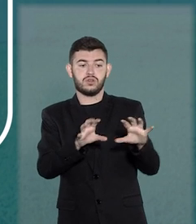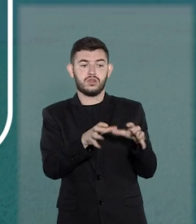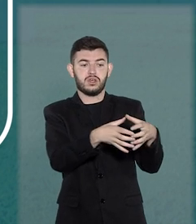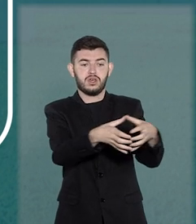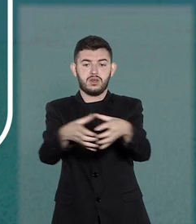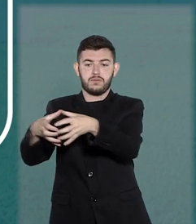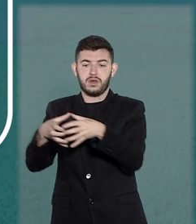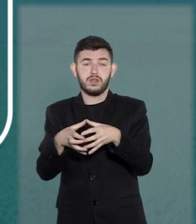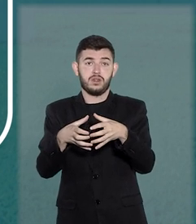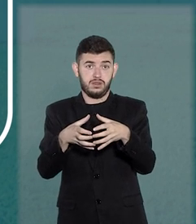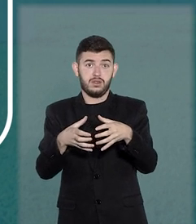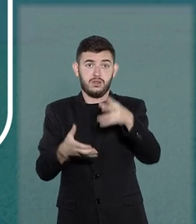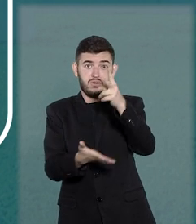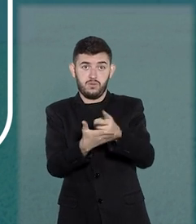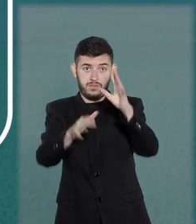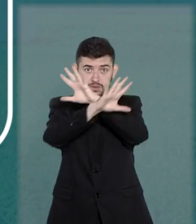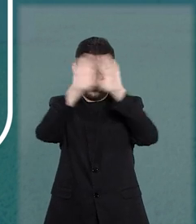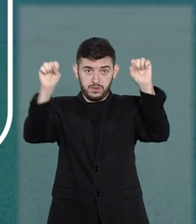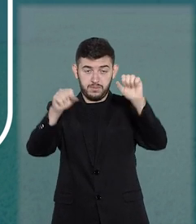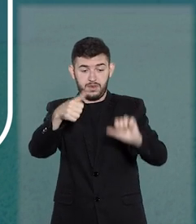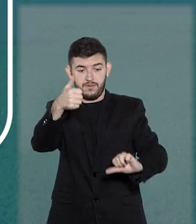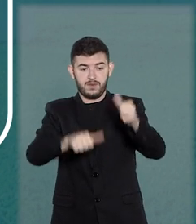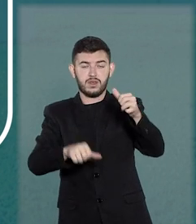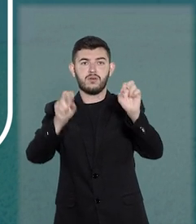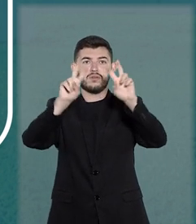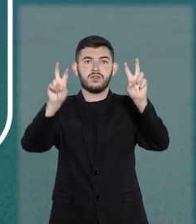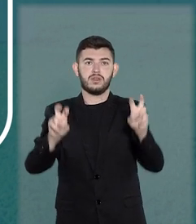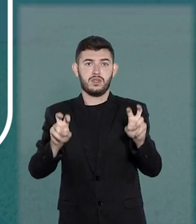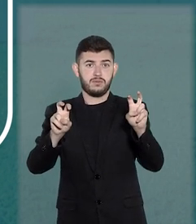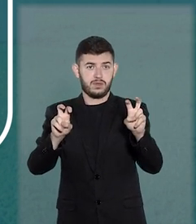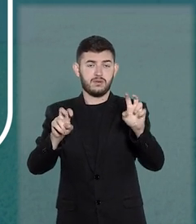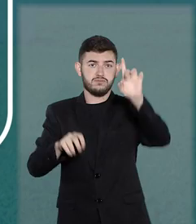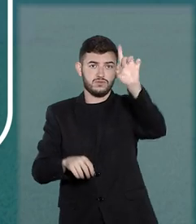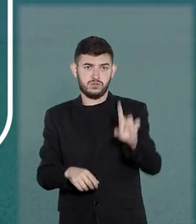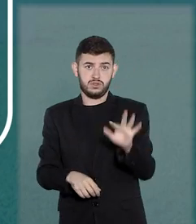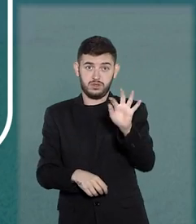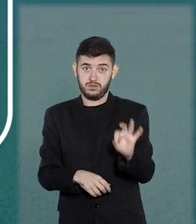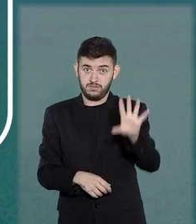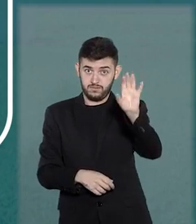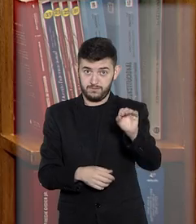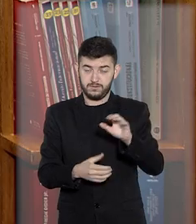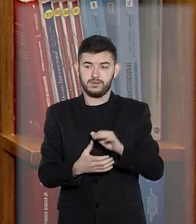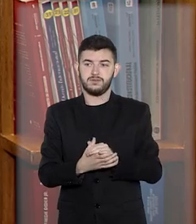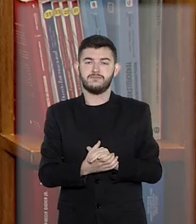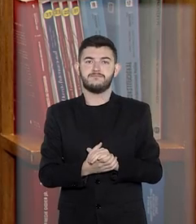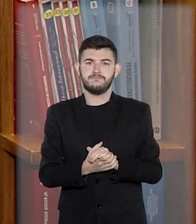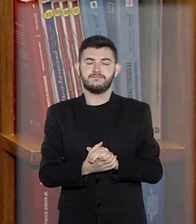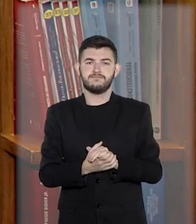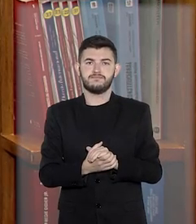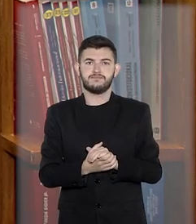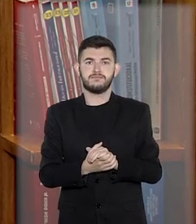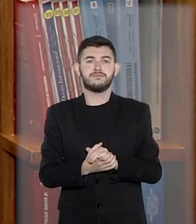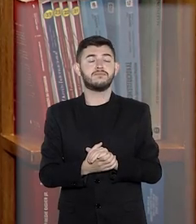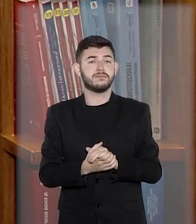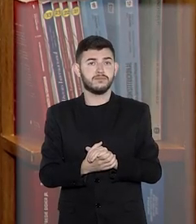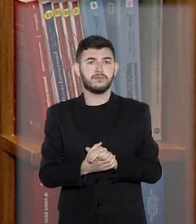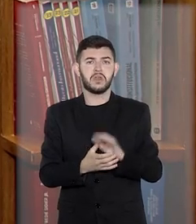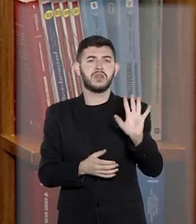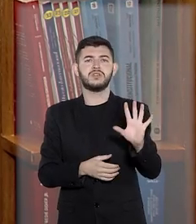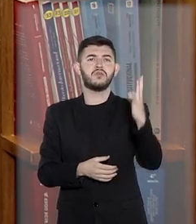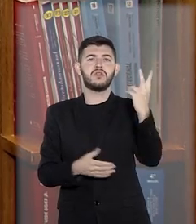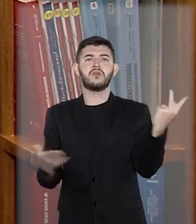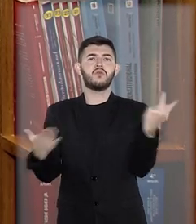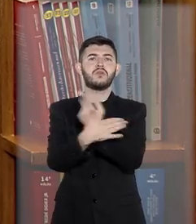ou turmas do mesmo tribunal, apreciação de questão de direito nunca de fato. O incidente